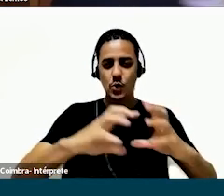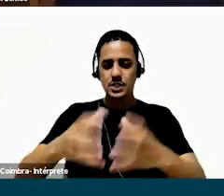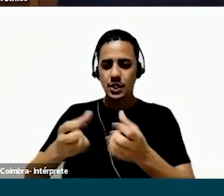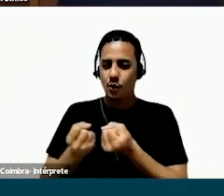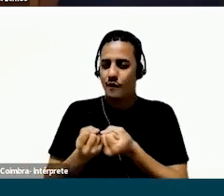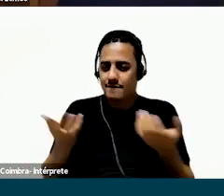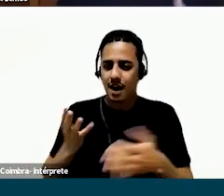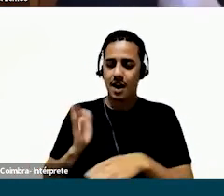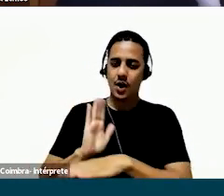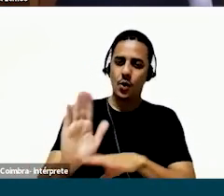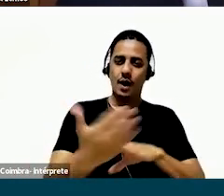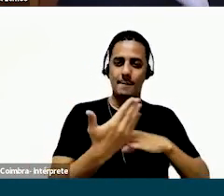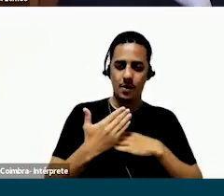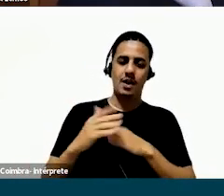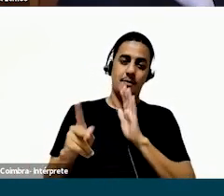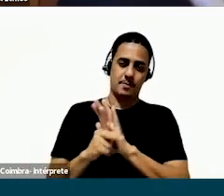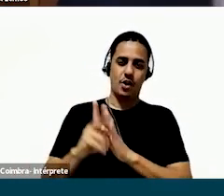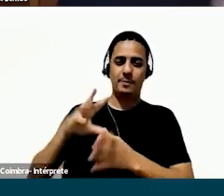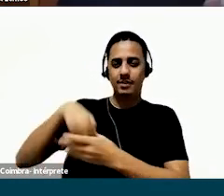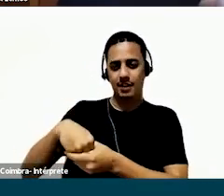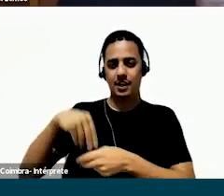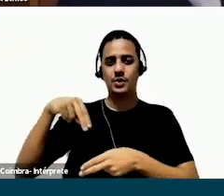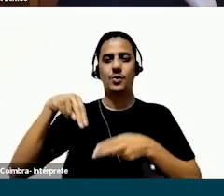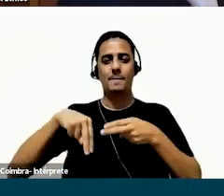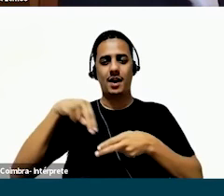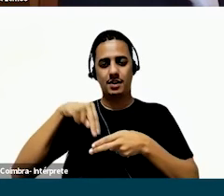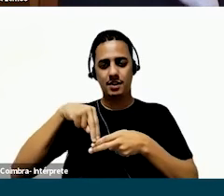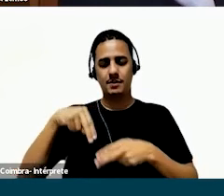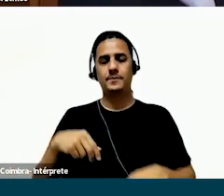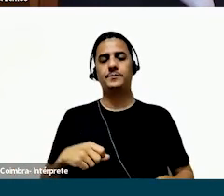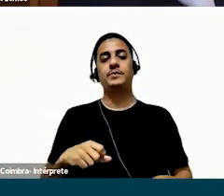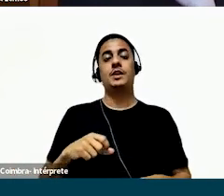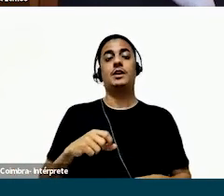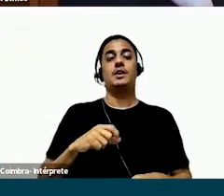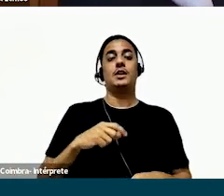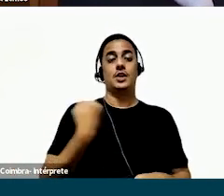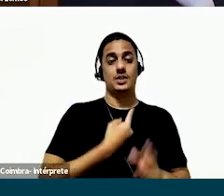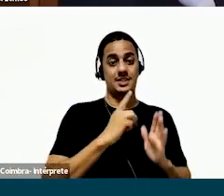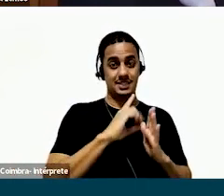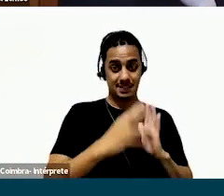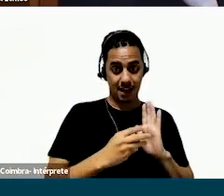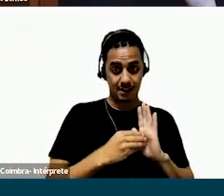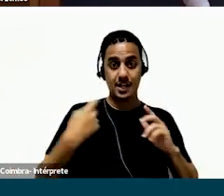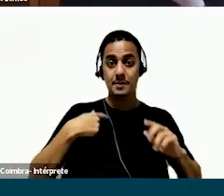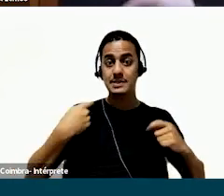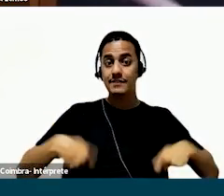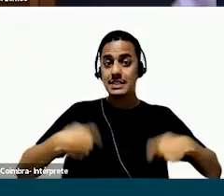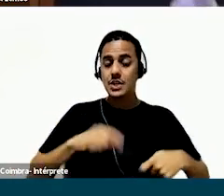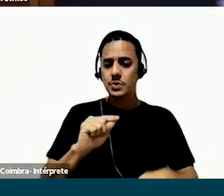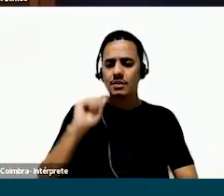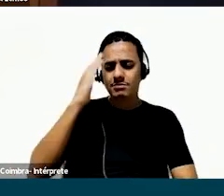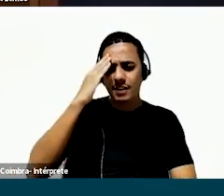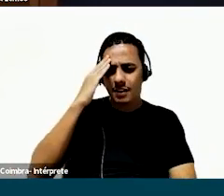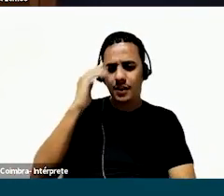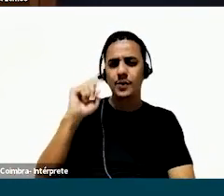vários setores diferentes colaborando aí do lado de Nubank e as designers da Handmade elas tinham necessidade de primeiro,